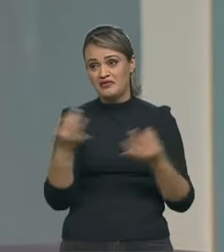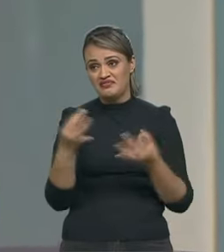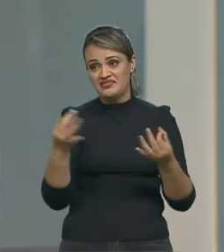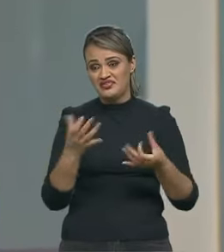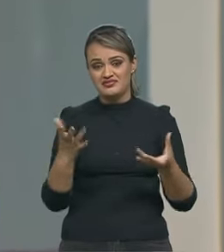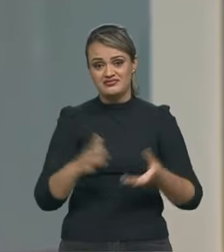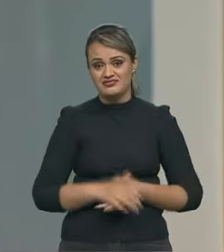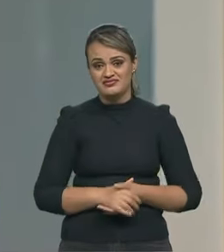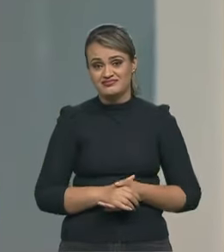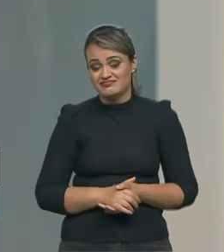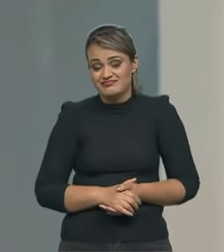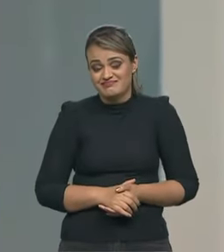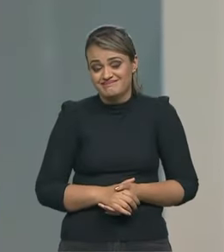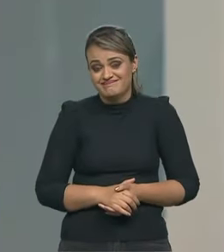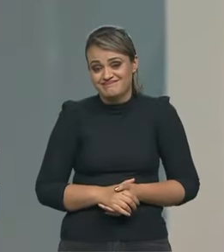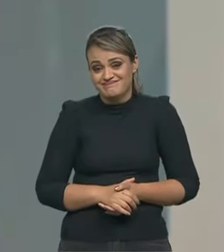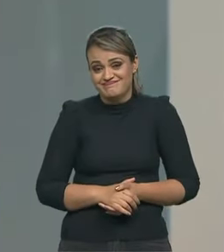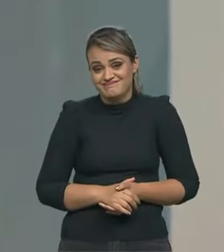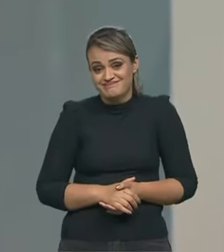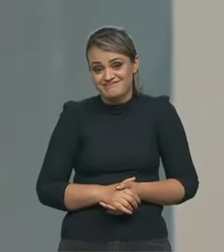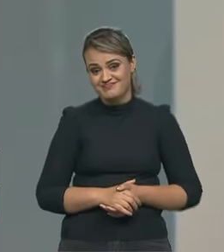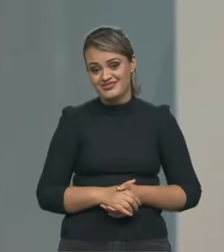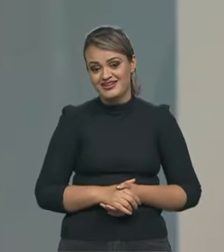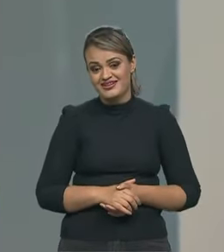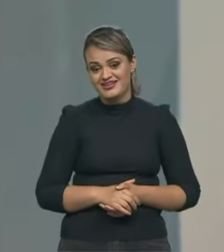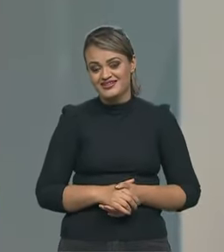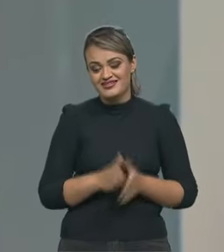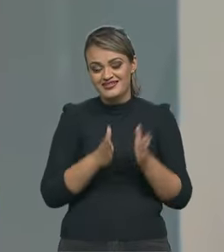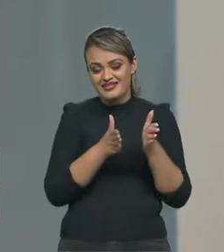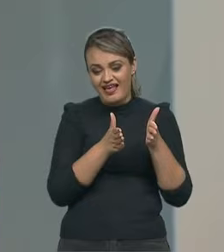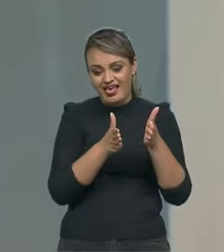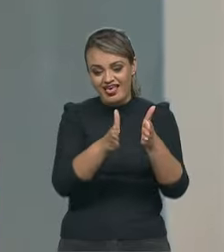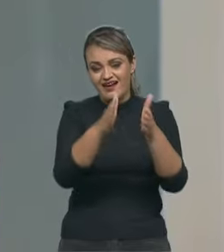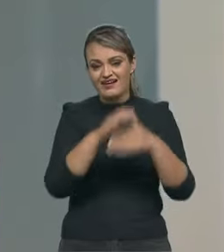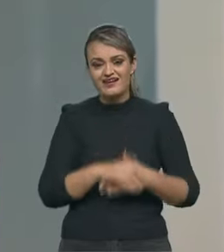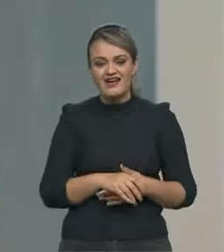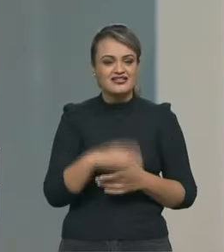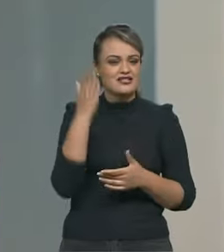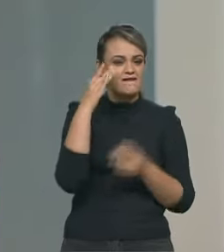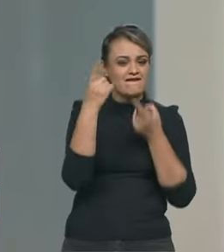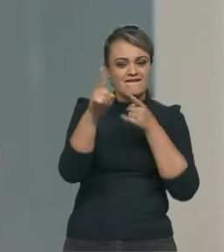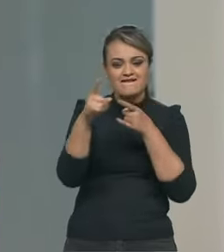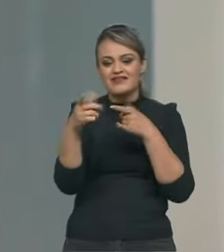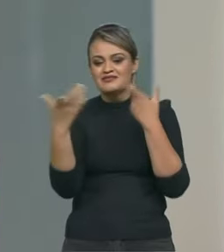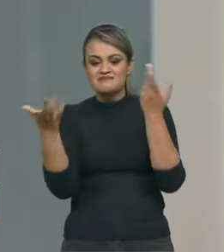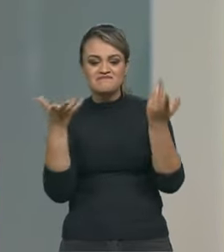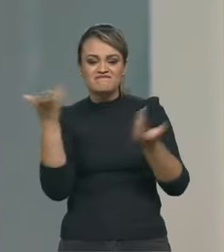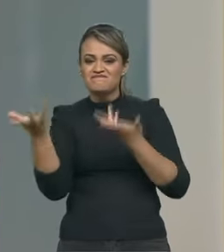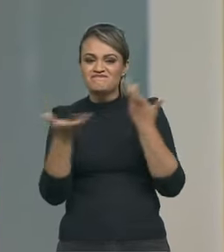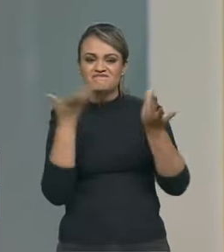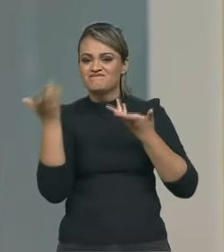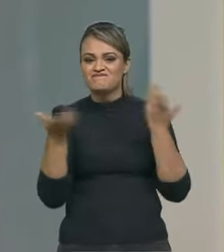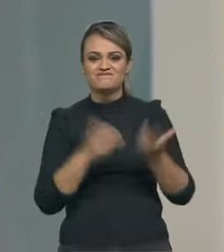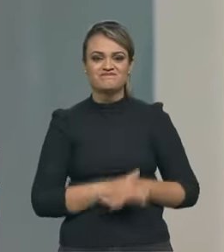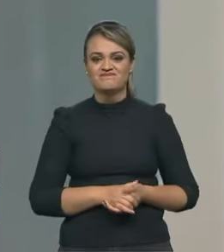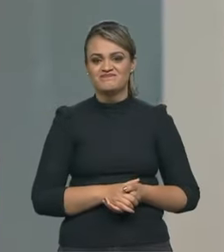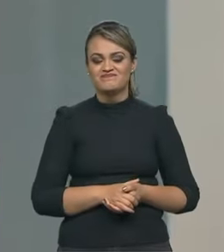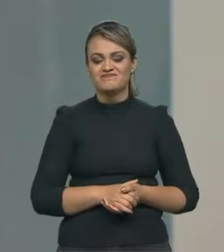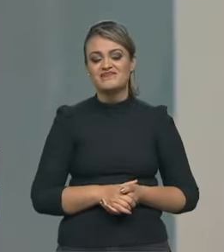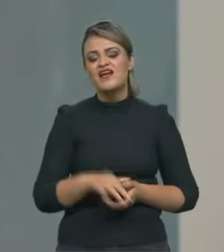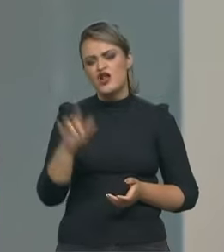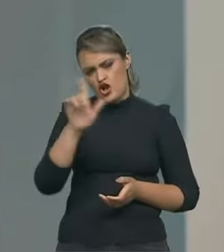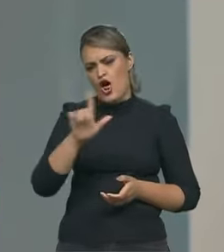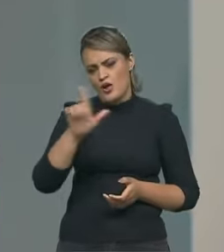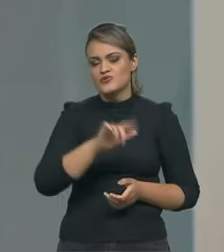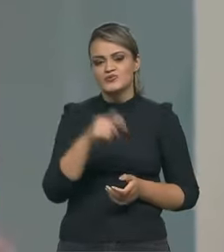é tudo tão tão no trilho sabe que você eu não tenho ver logicamente